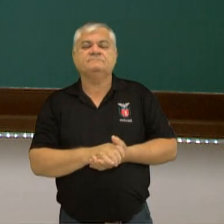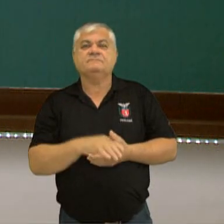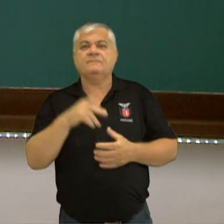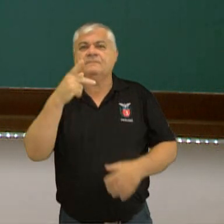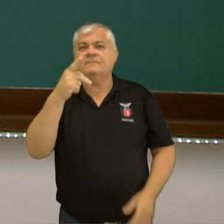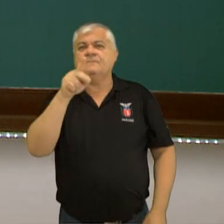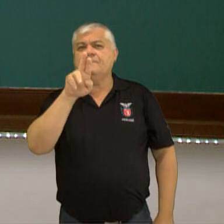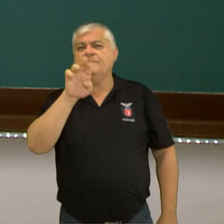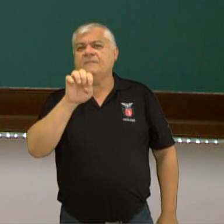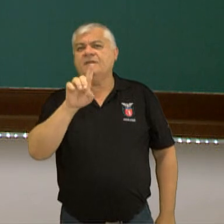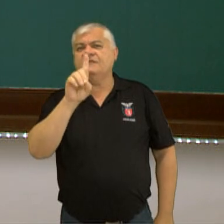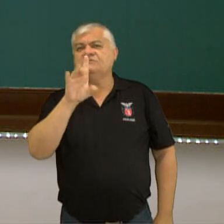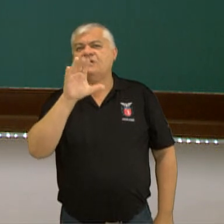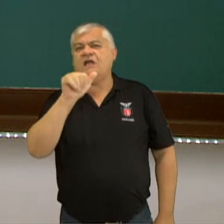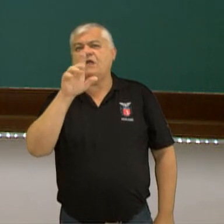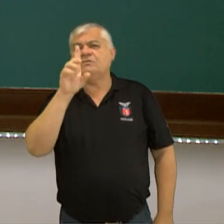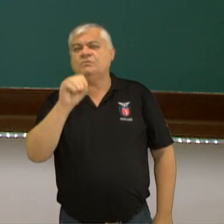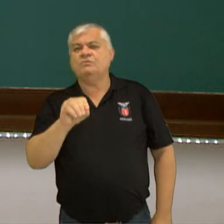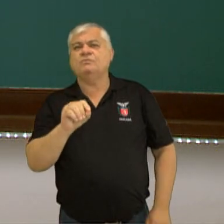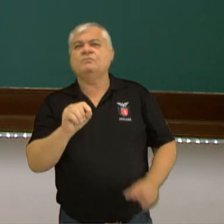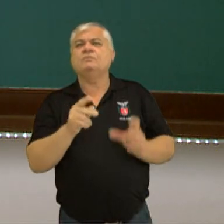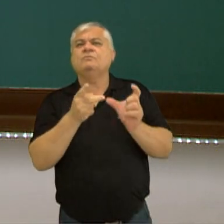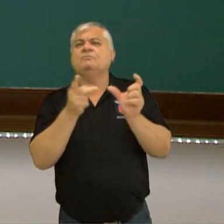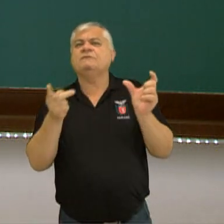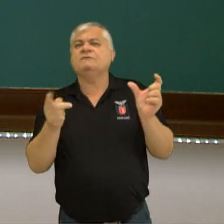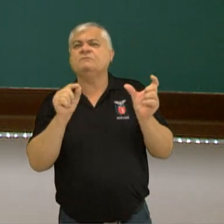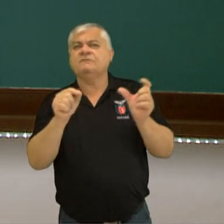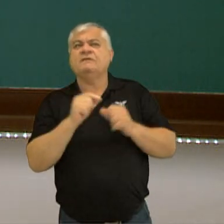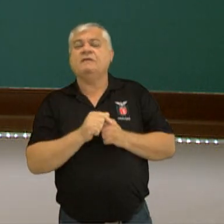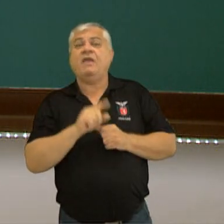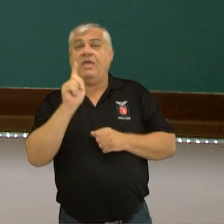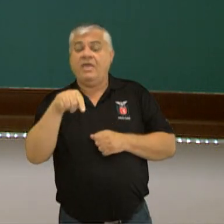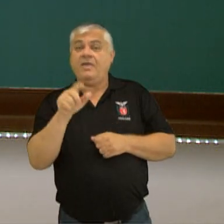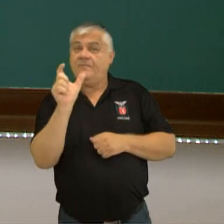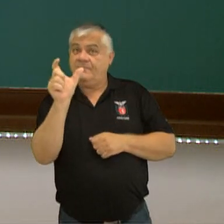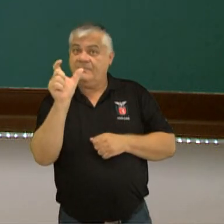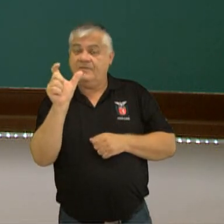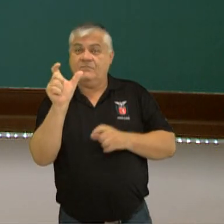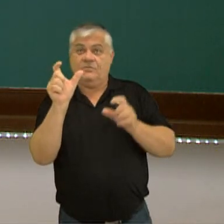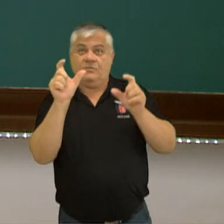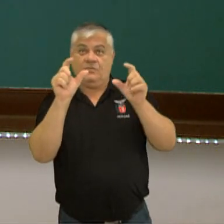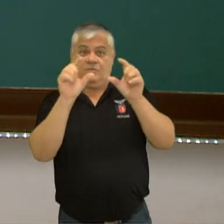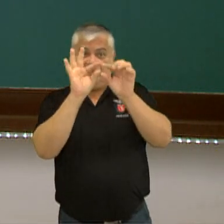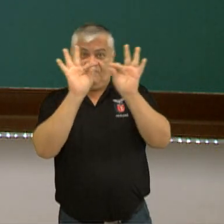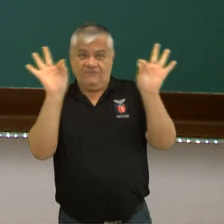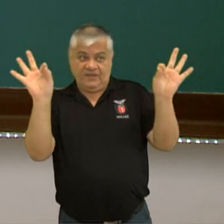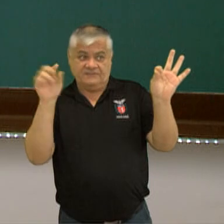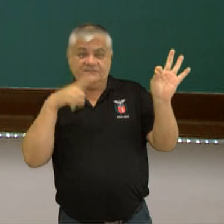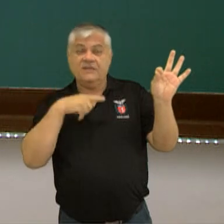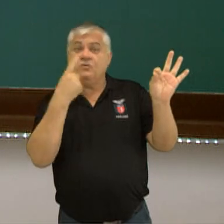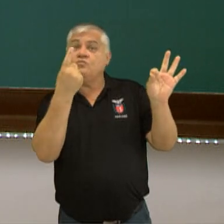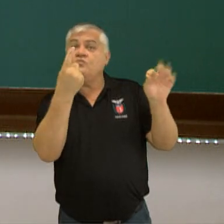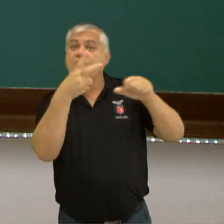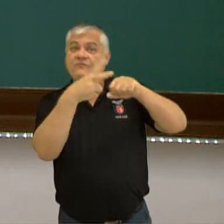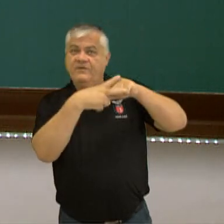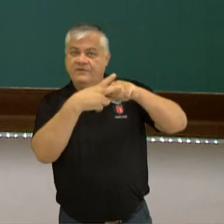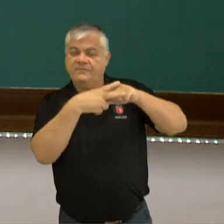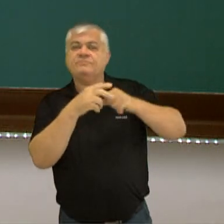Predicado, para começo de conversa aqui, predicado é um termo da oração que geralmente apresenta um verbo,